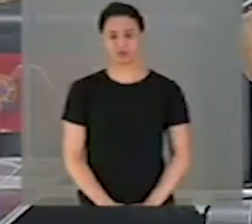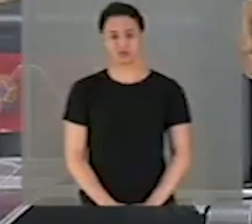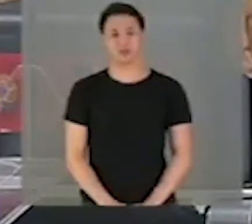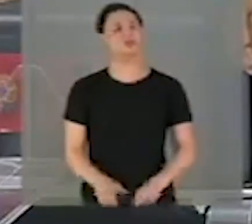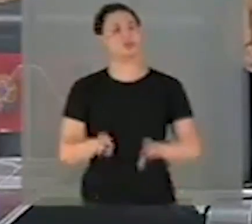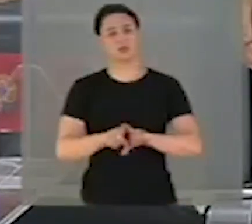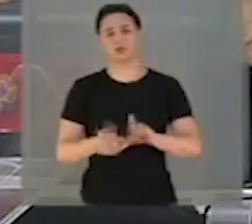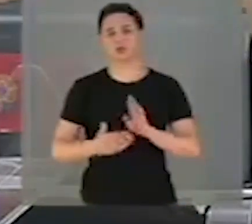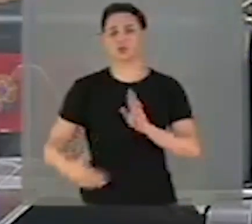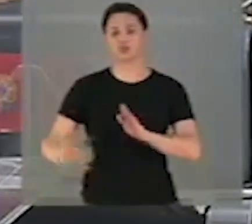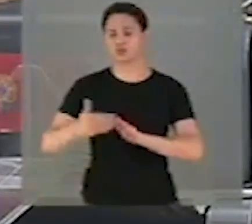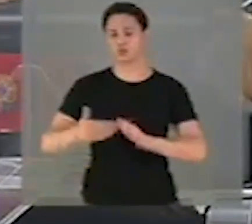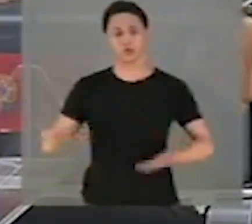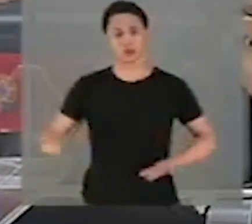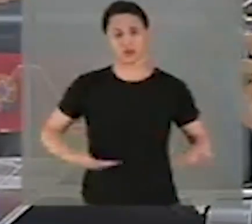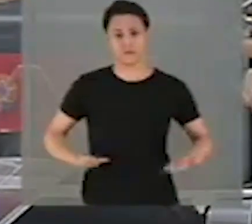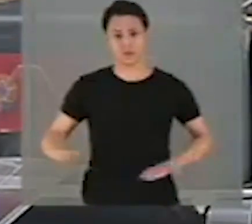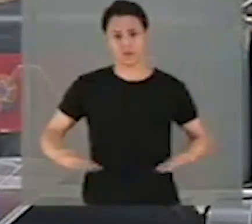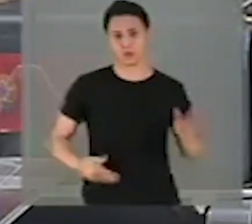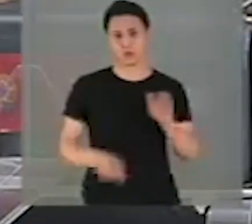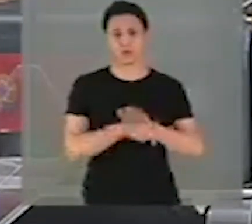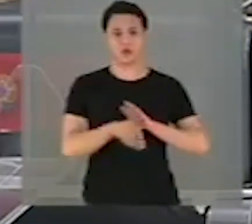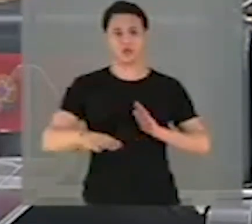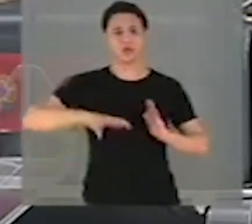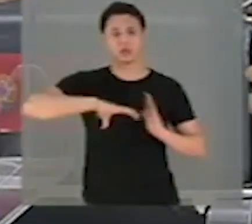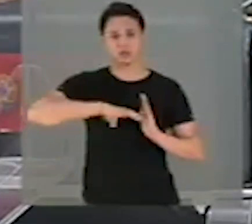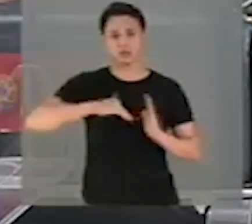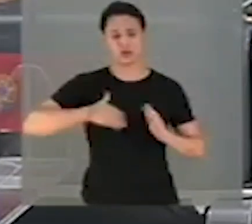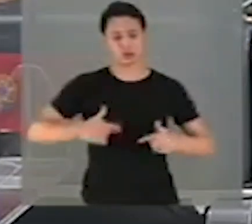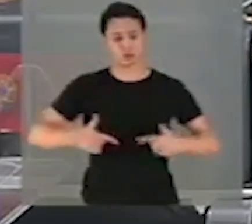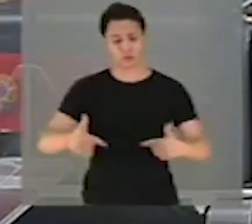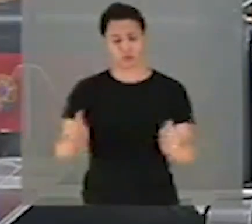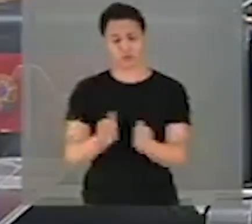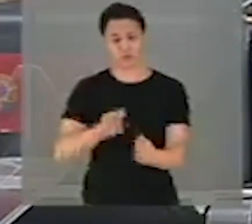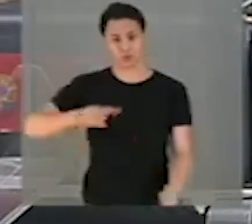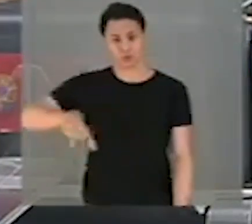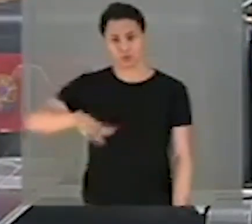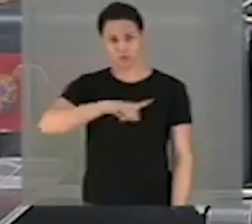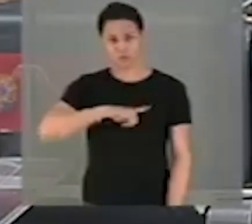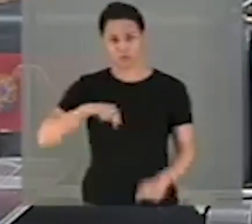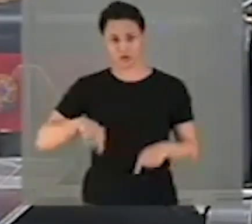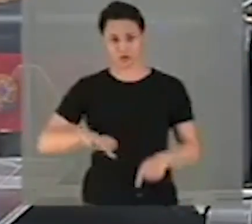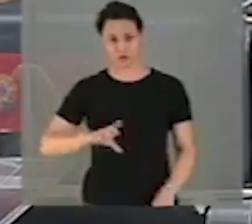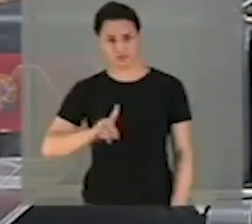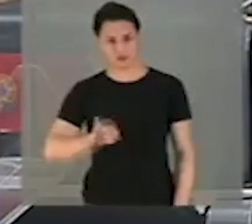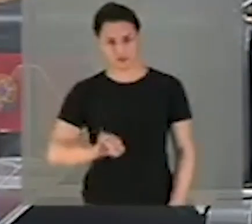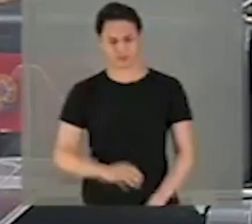servidores do Senado Federal que atuaram juntamente conosco nesta CPI.